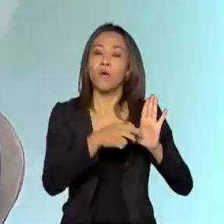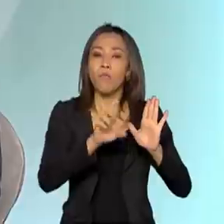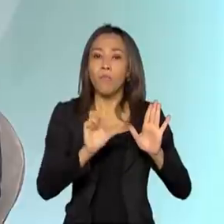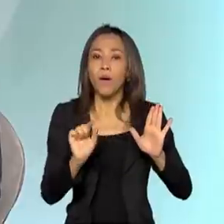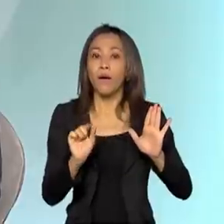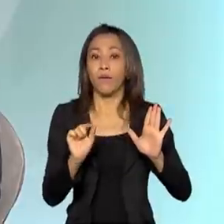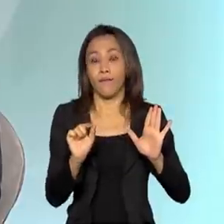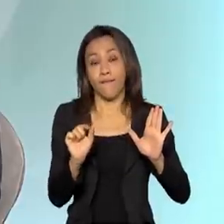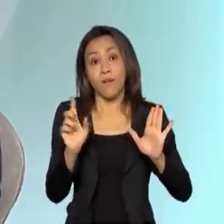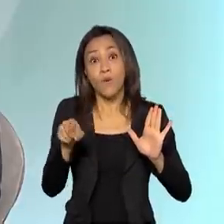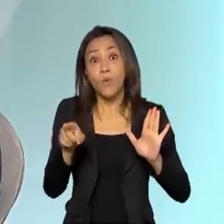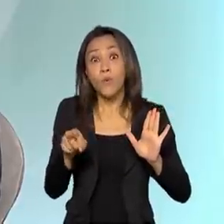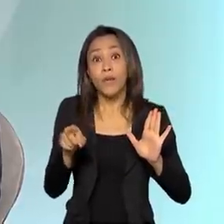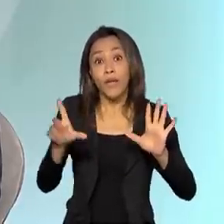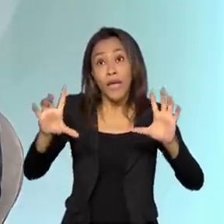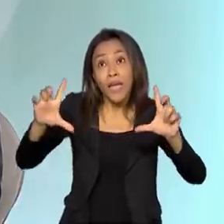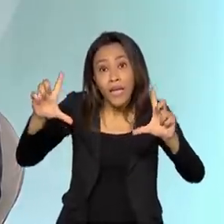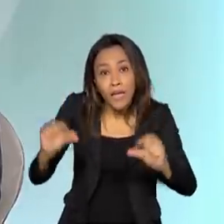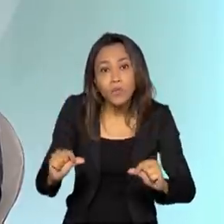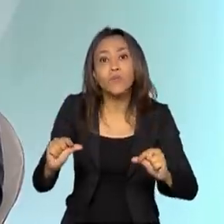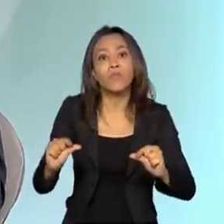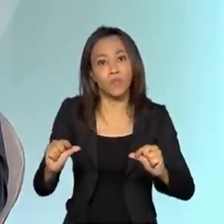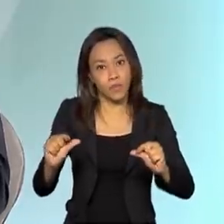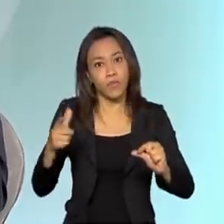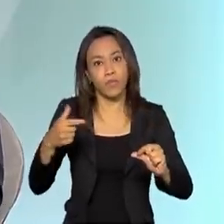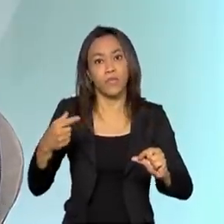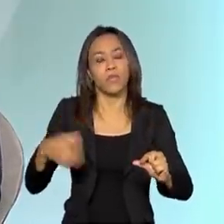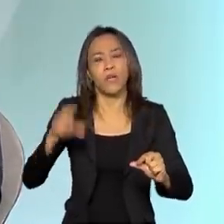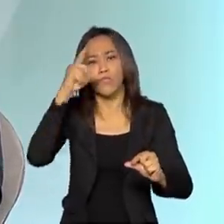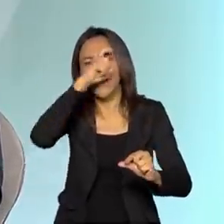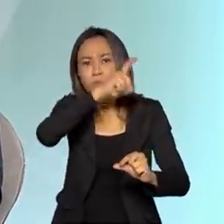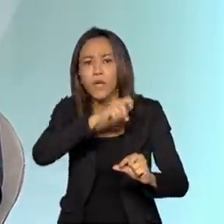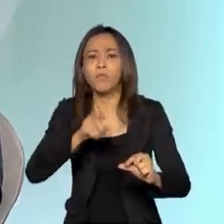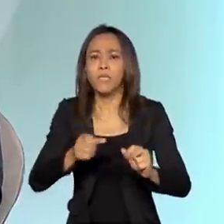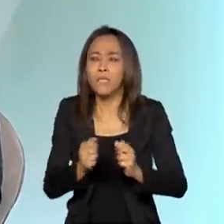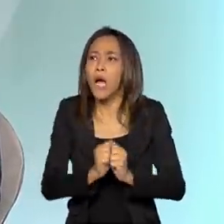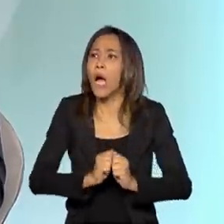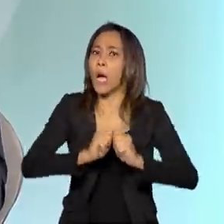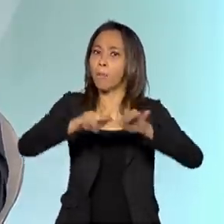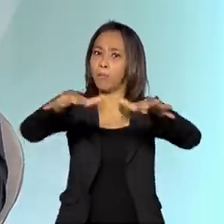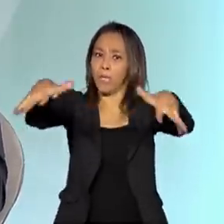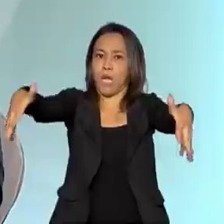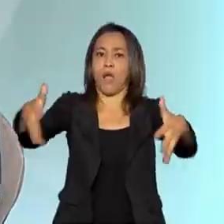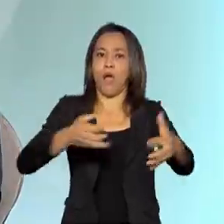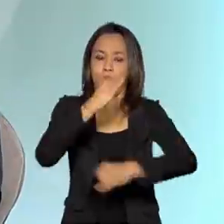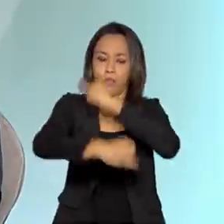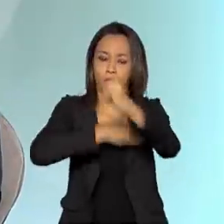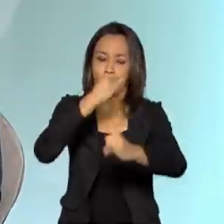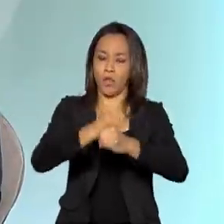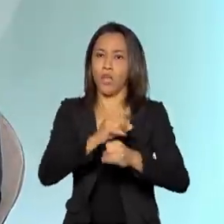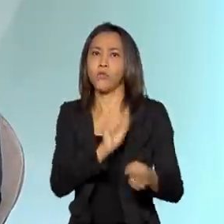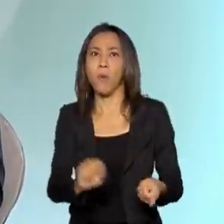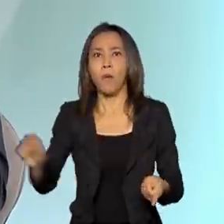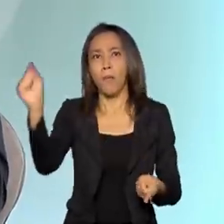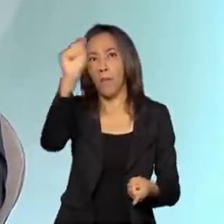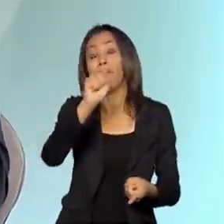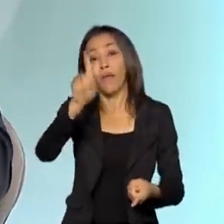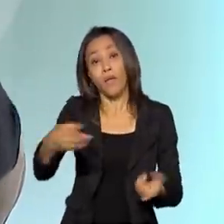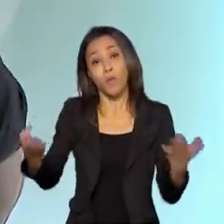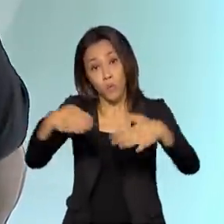diminuir, digamos assim, as brechas digitais. Eu acho difícil falar hoje de inclusão social de forma desassociada de inclusão digital.